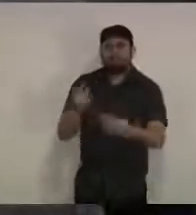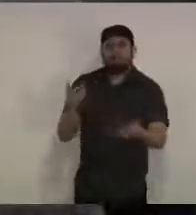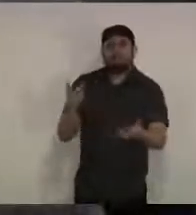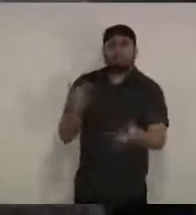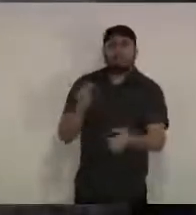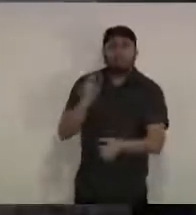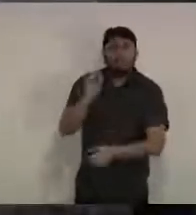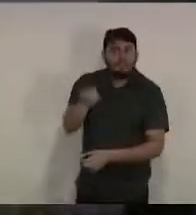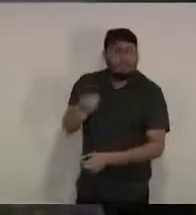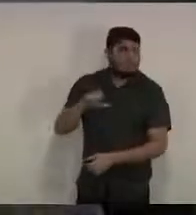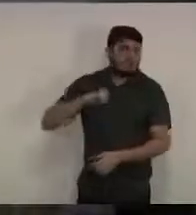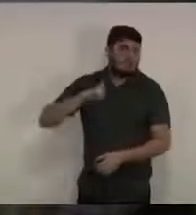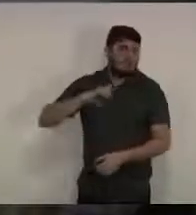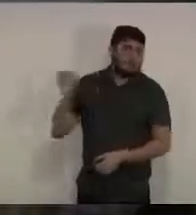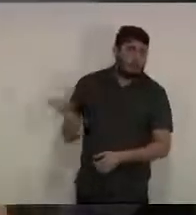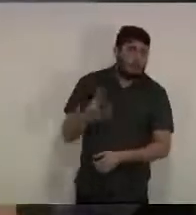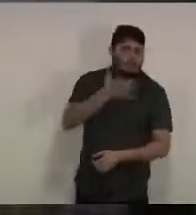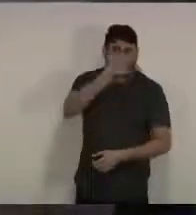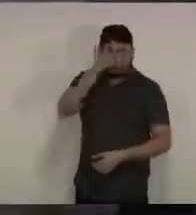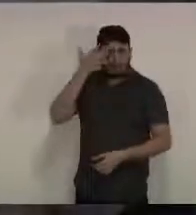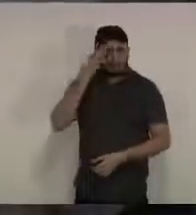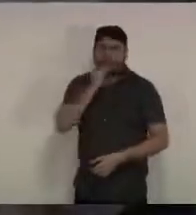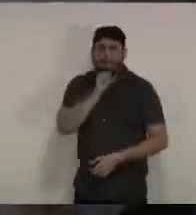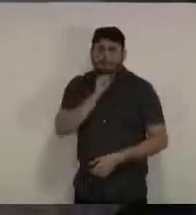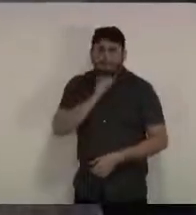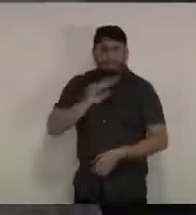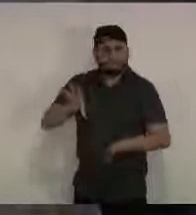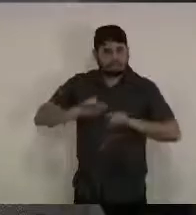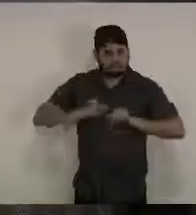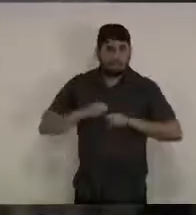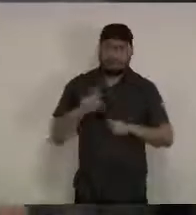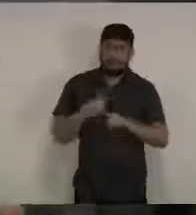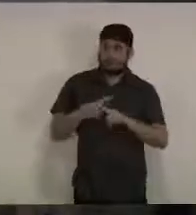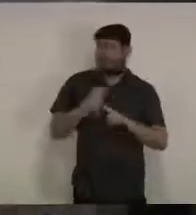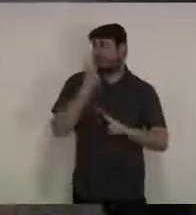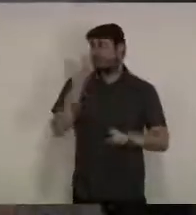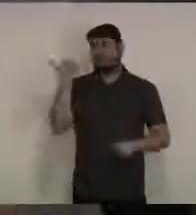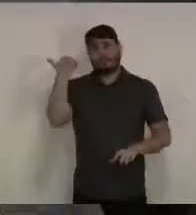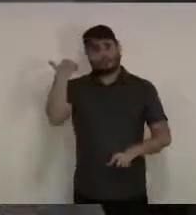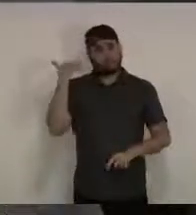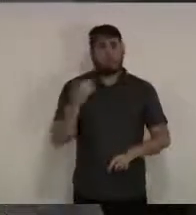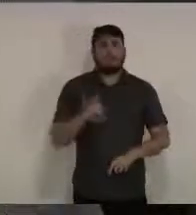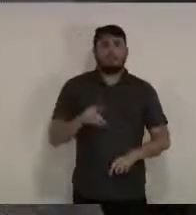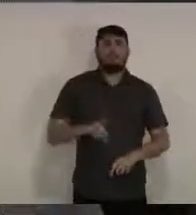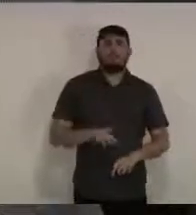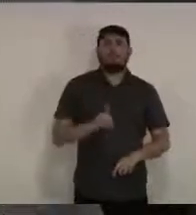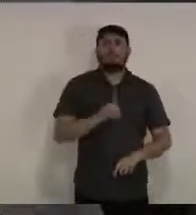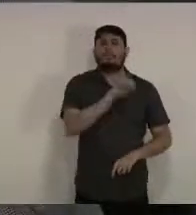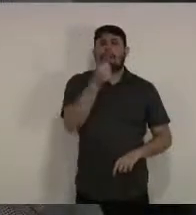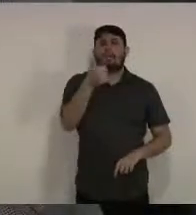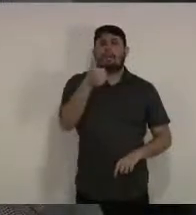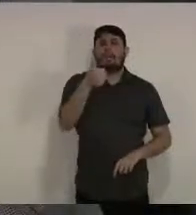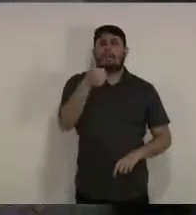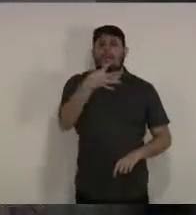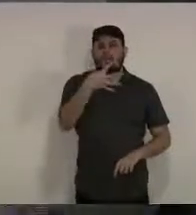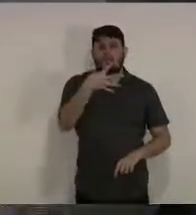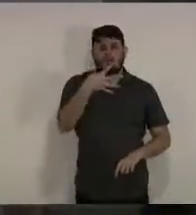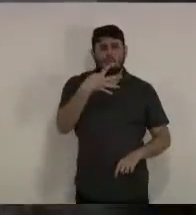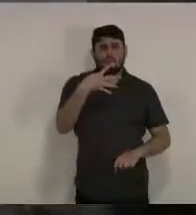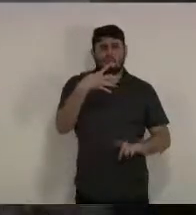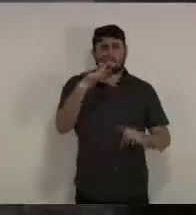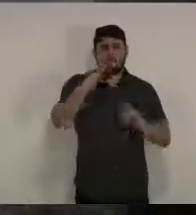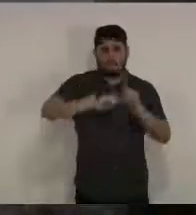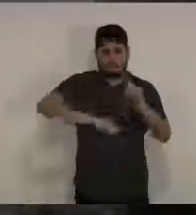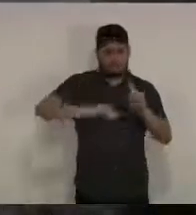disso como todos sabem a partir do momento que fomos sinalizados no dia 14 do mês em